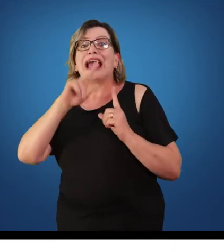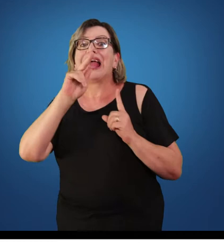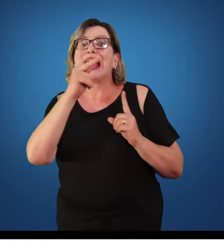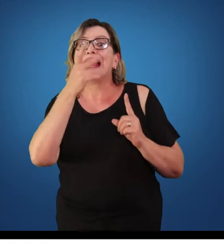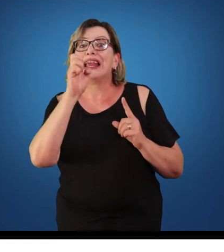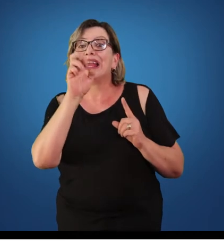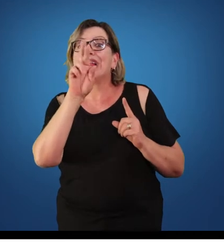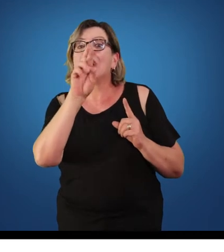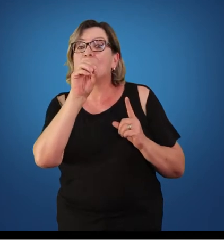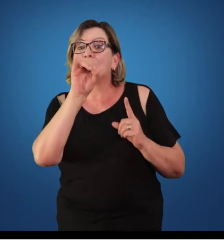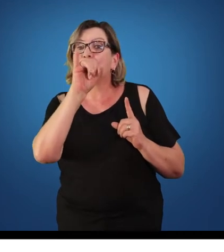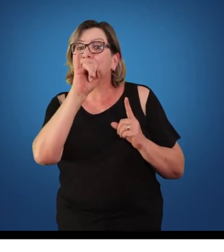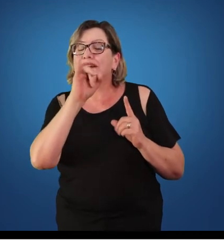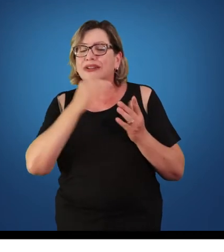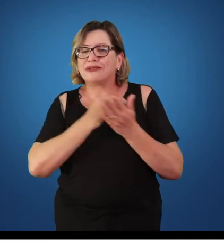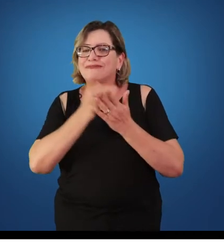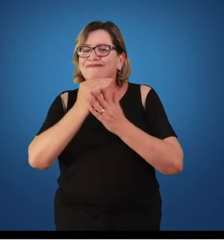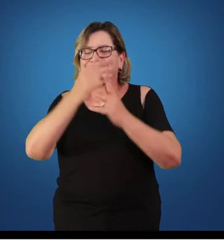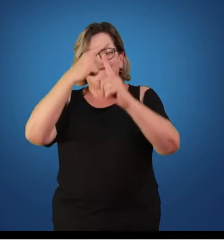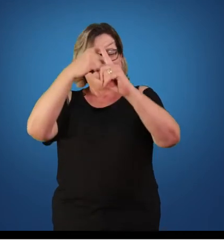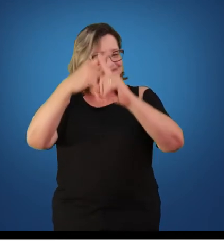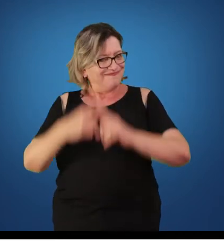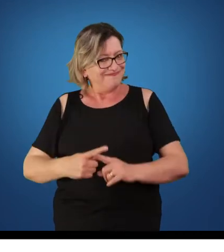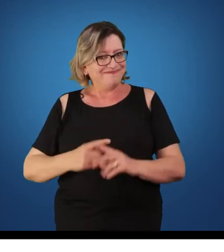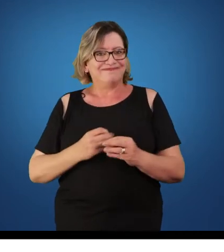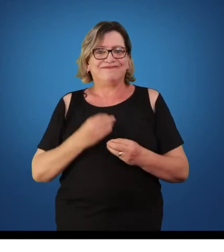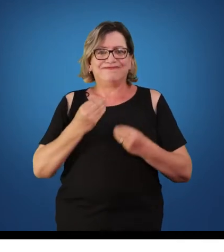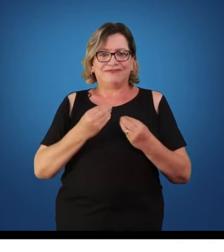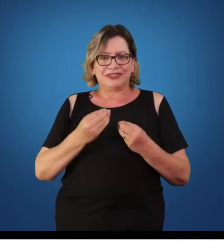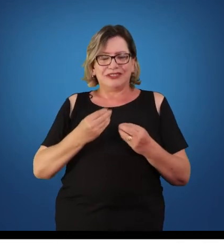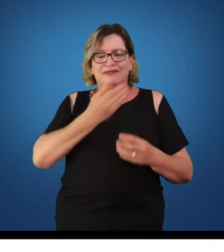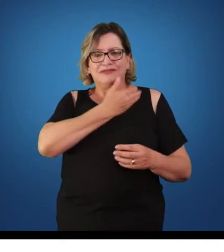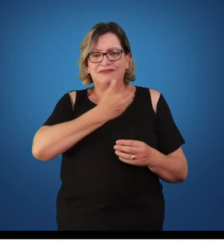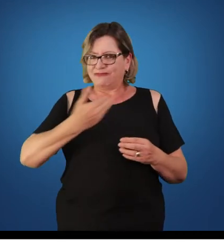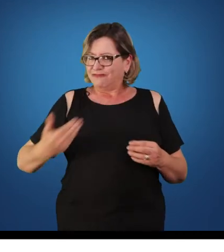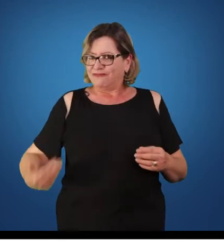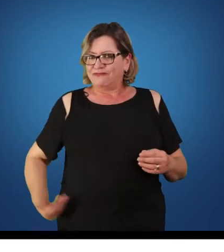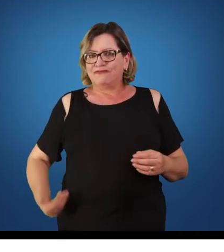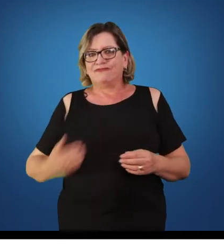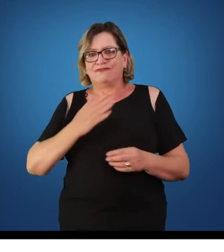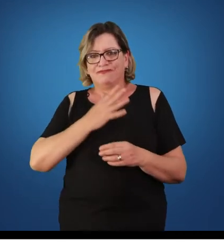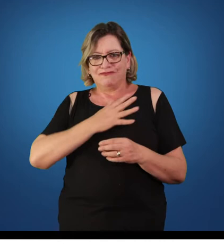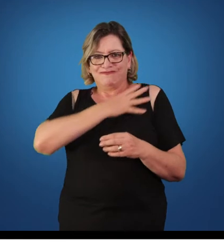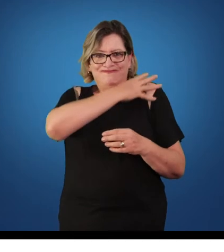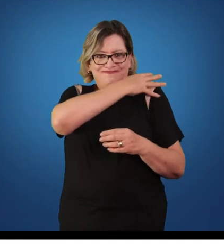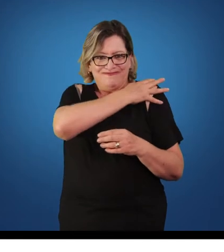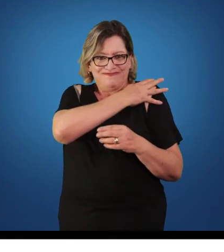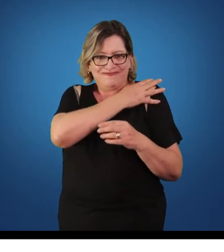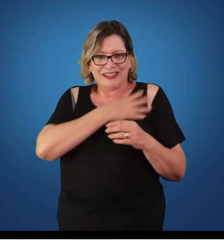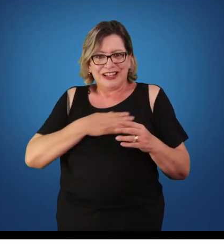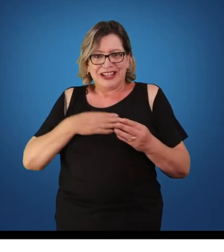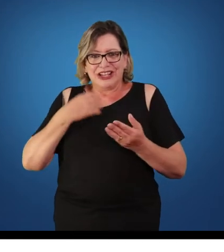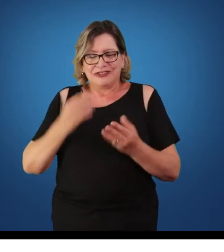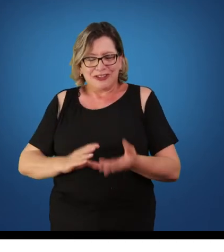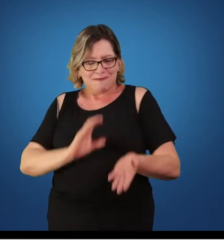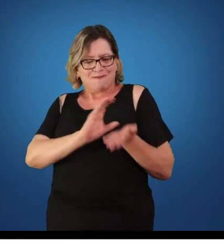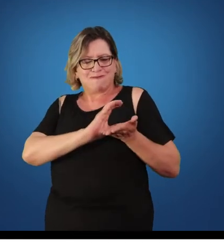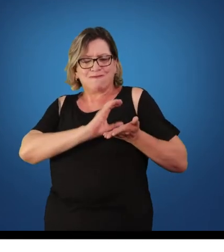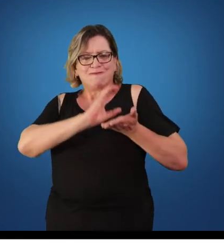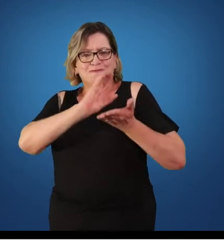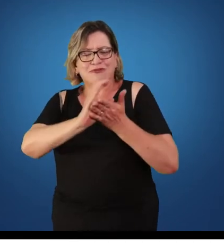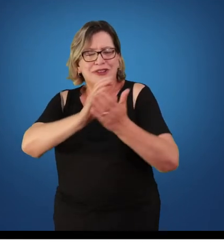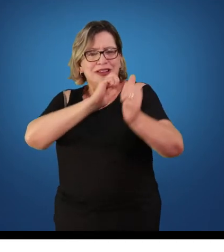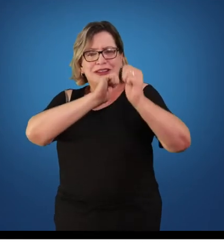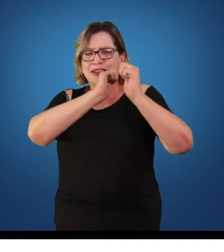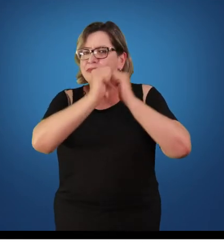que é chamado competitivista. O governo militar que estava no poder passou a investir pesado nos